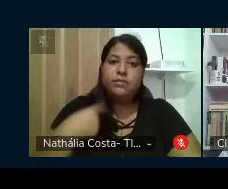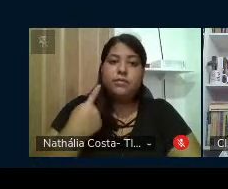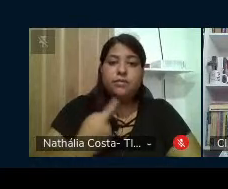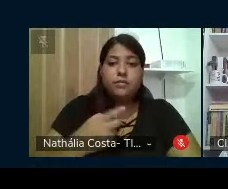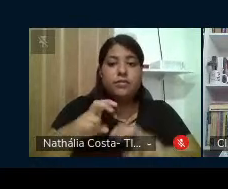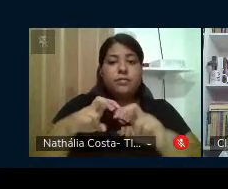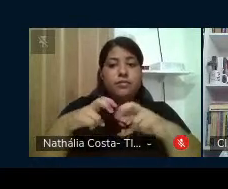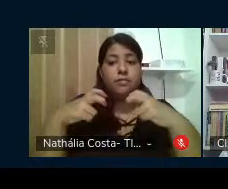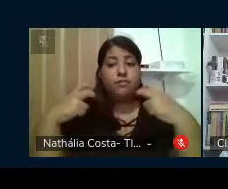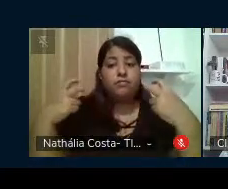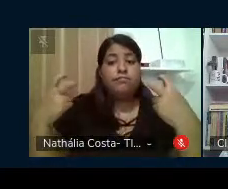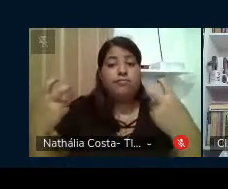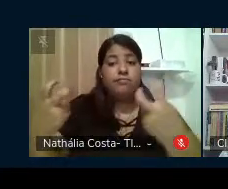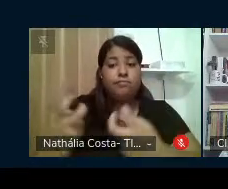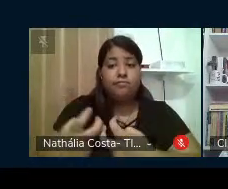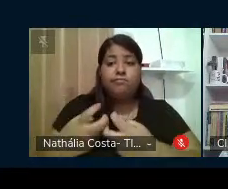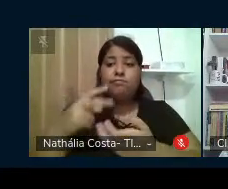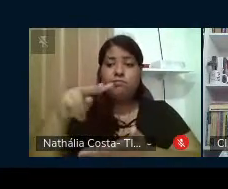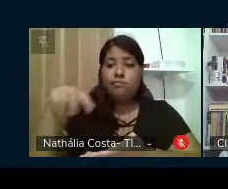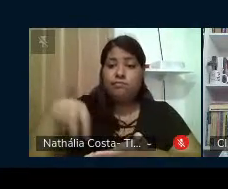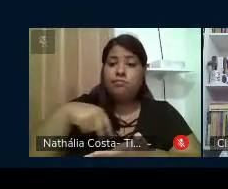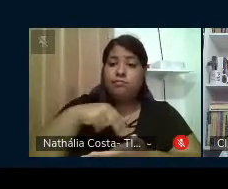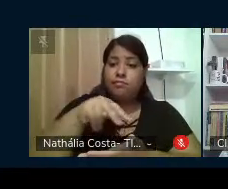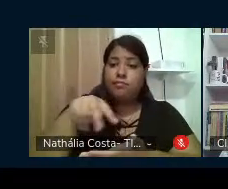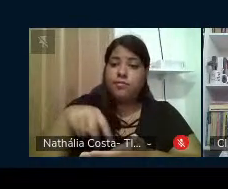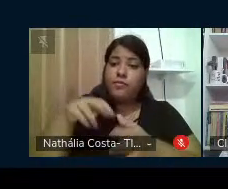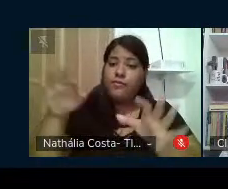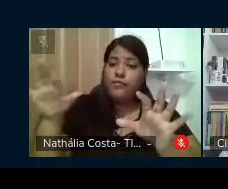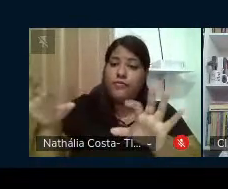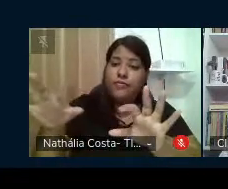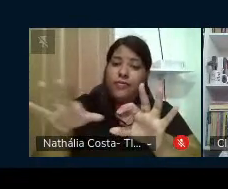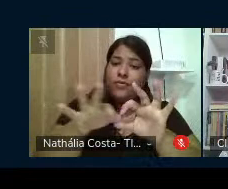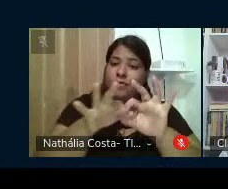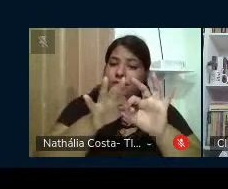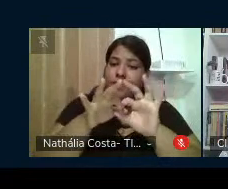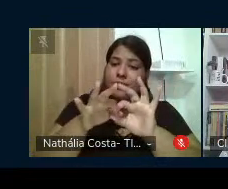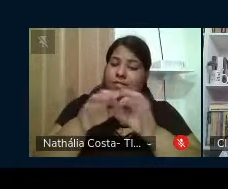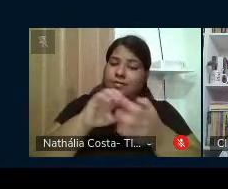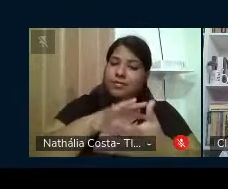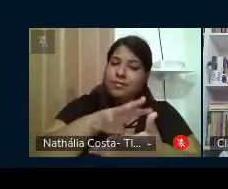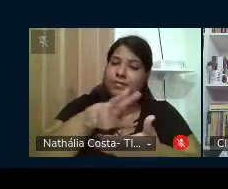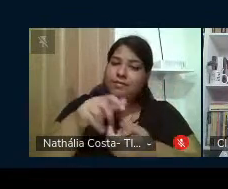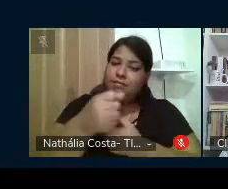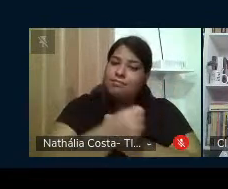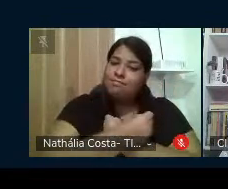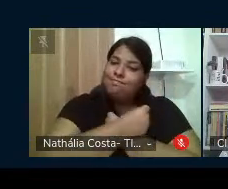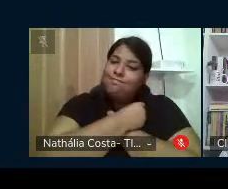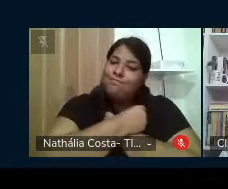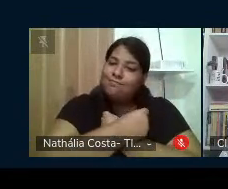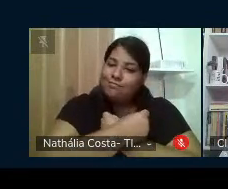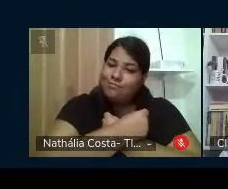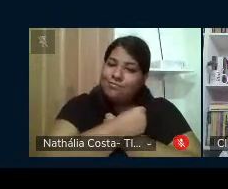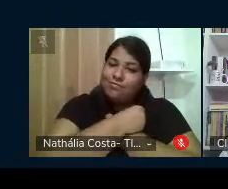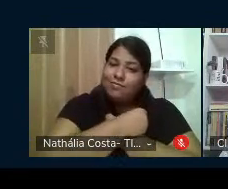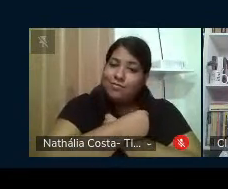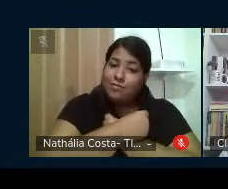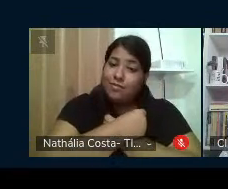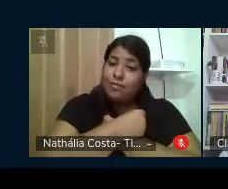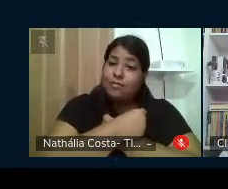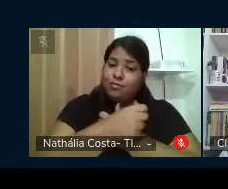Nossa ciranda faz a onda, faz um laço E no mundo dá um